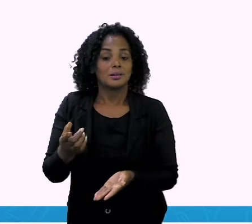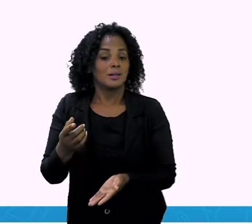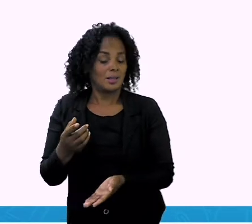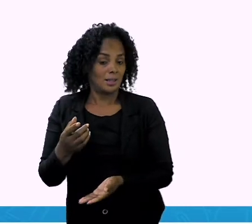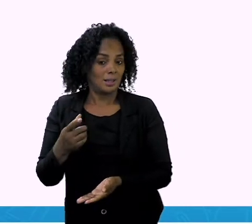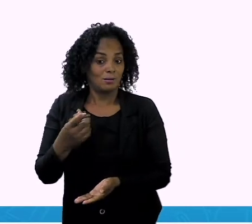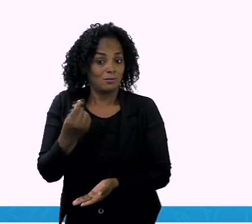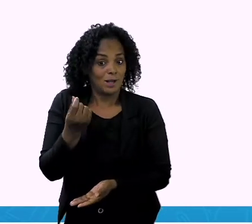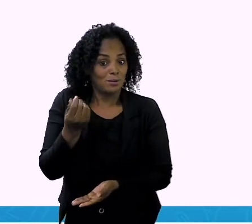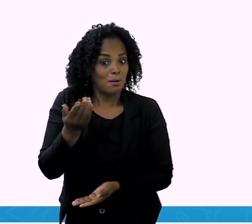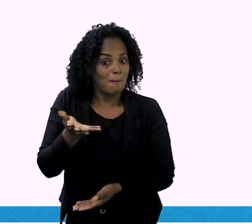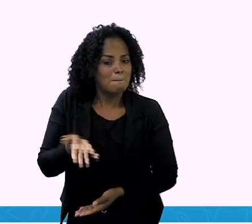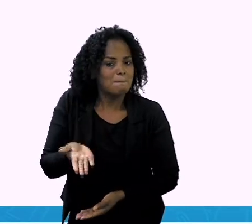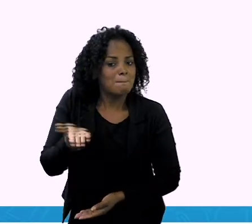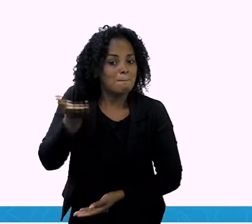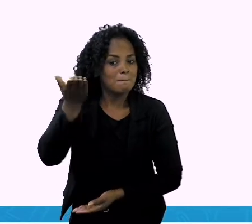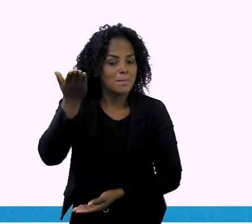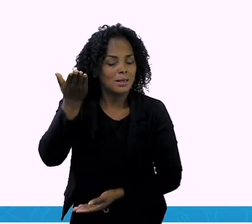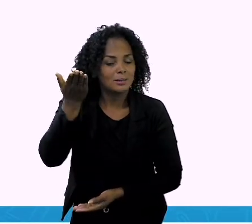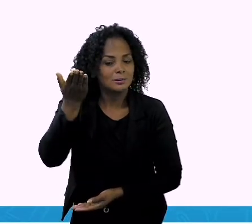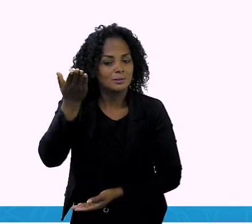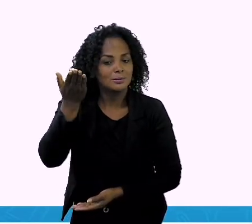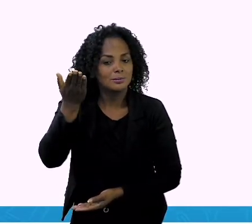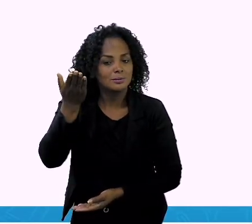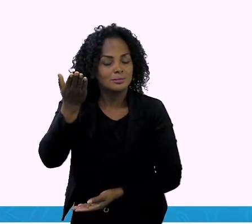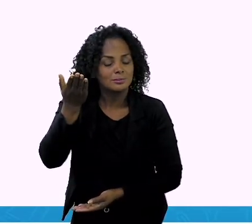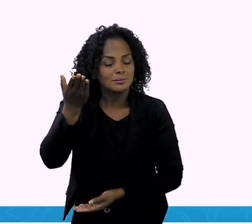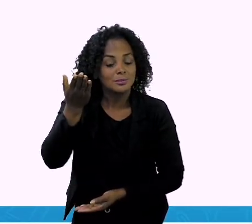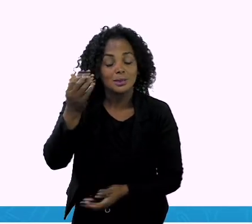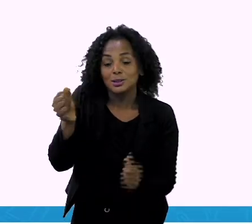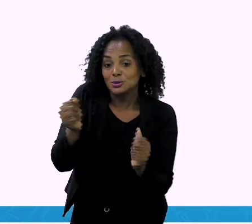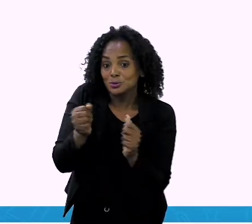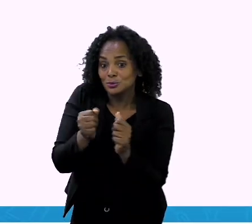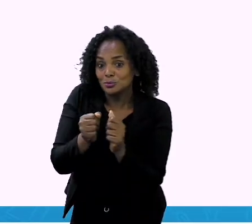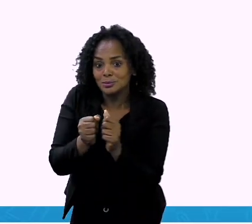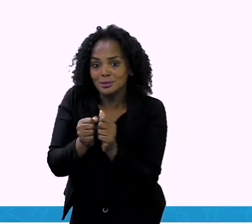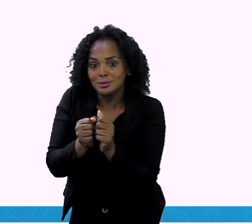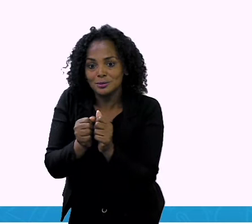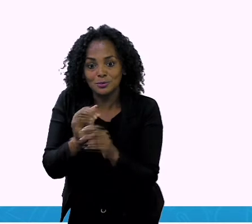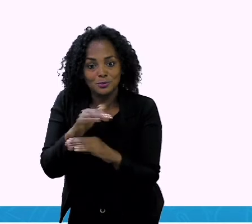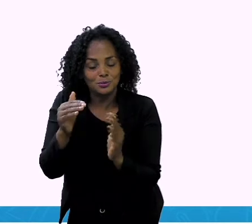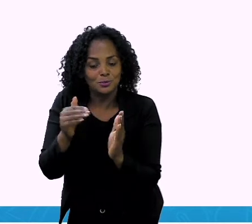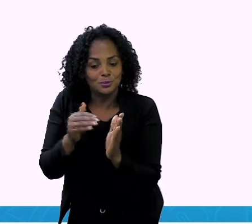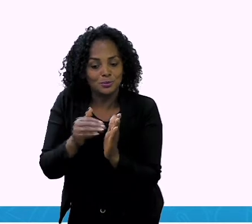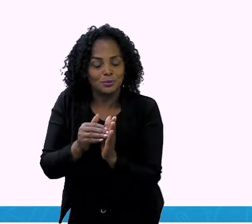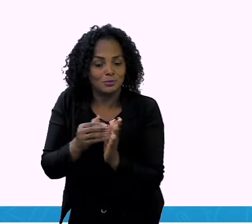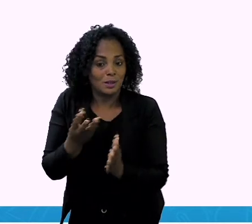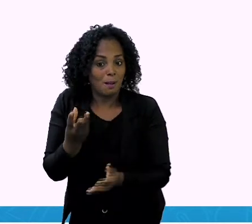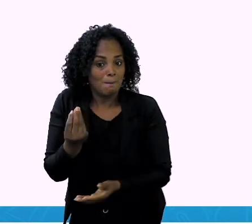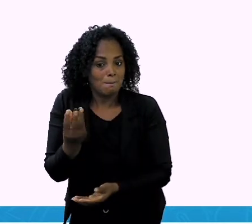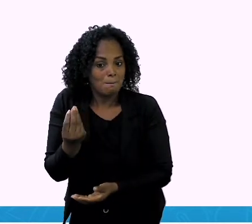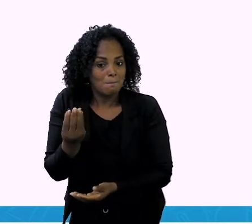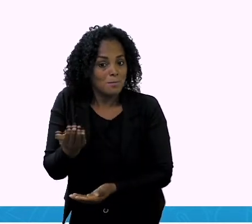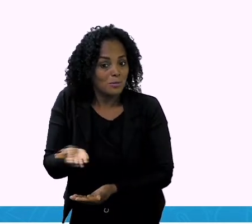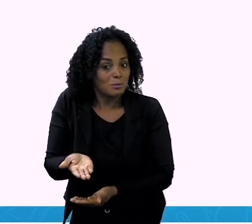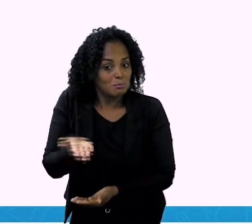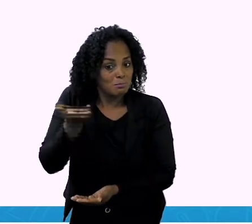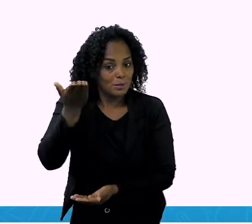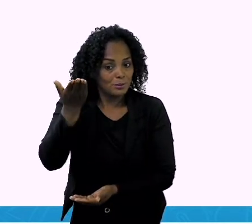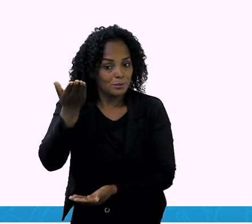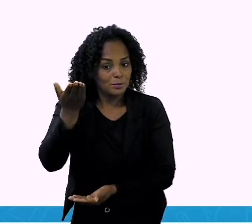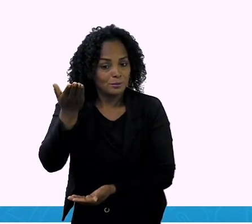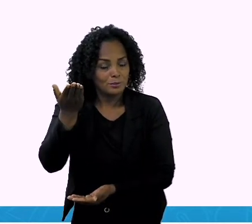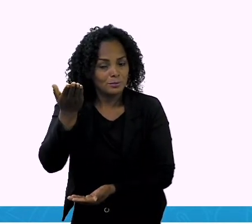maior do que as outras, não é? Mas juntando tudo, a gente consegue um valor bem maior. E aqui? Que